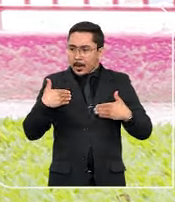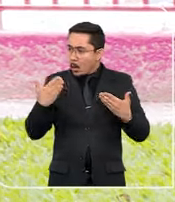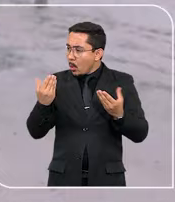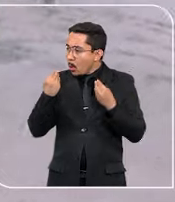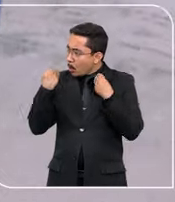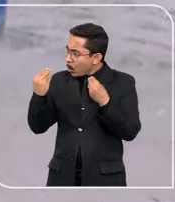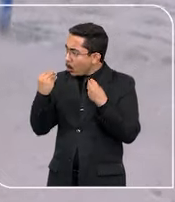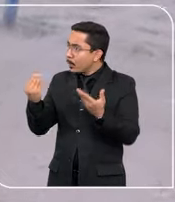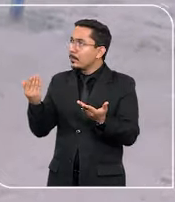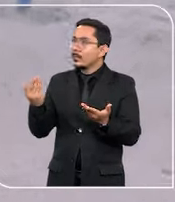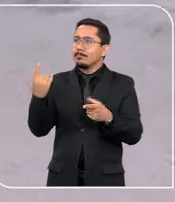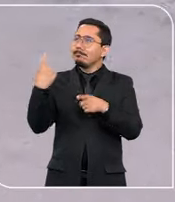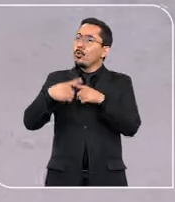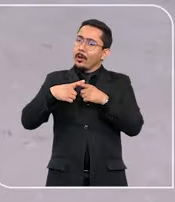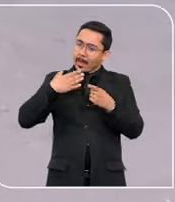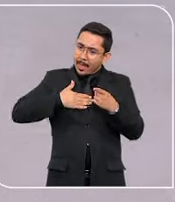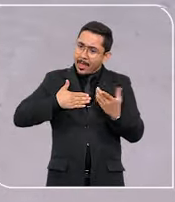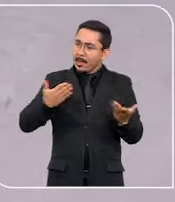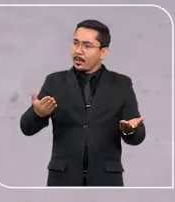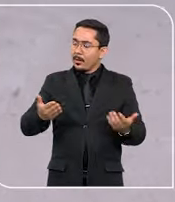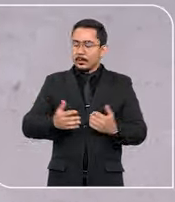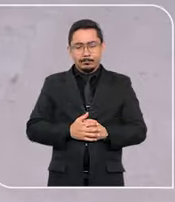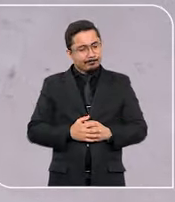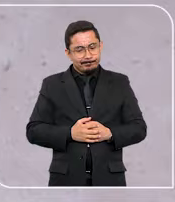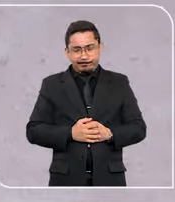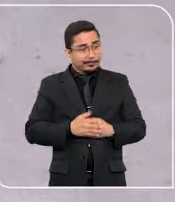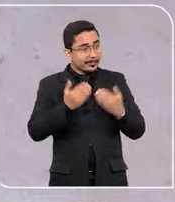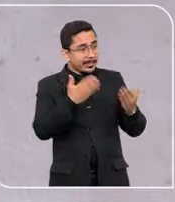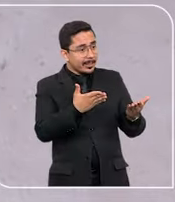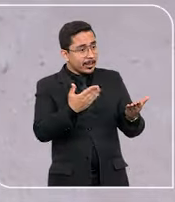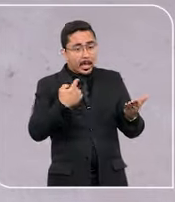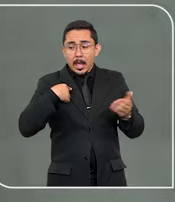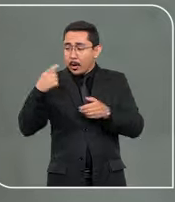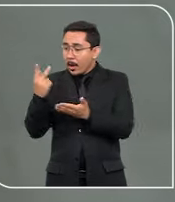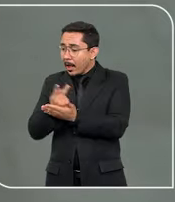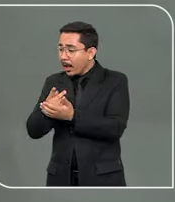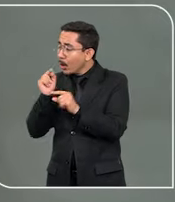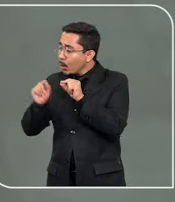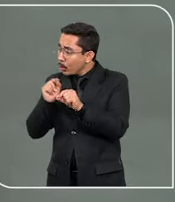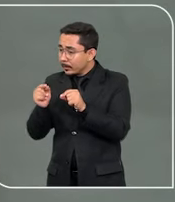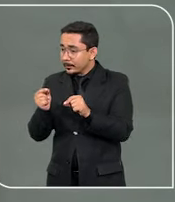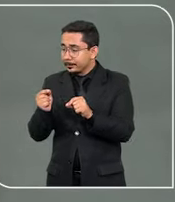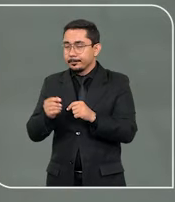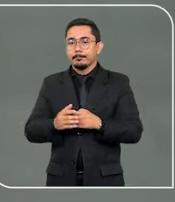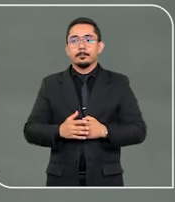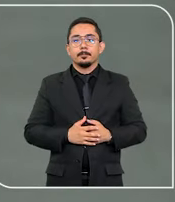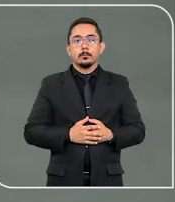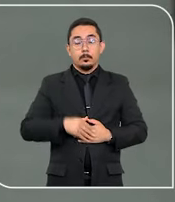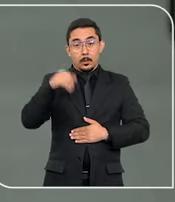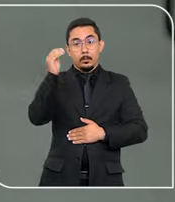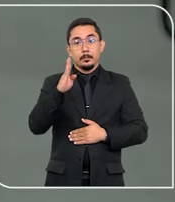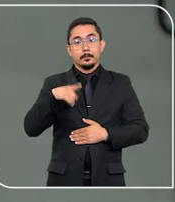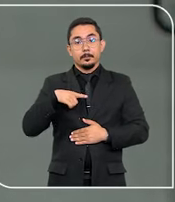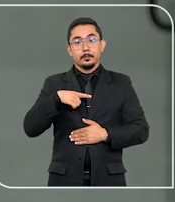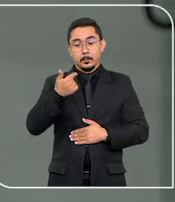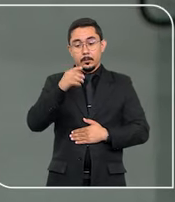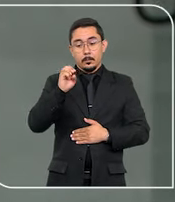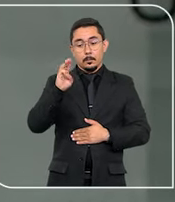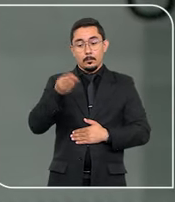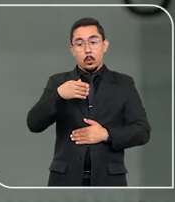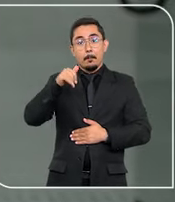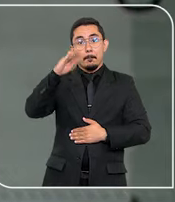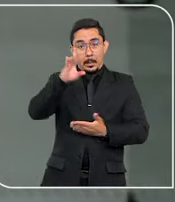justo comigo. Aí eu me perguntava muito por que comigo, por que com ele, né? O a gente fez? O Brasil possui mais de 20 milhões de pacientes com